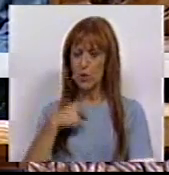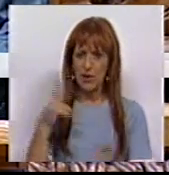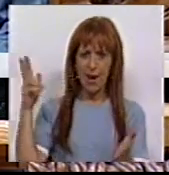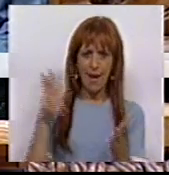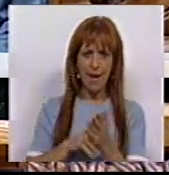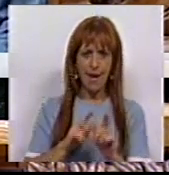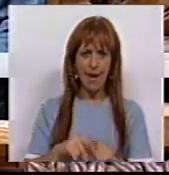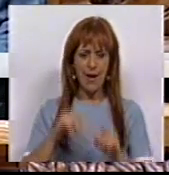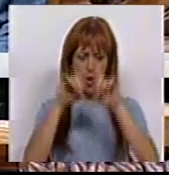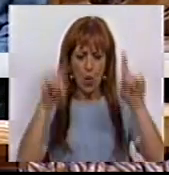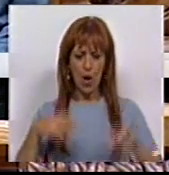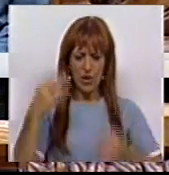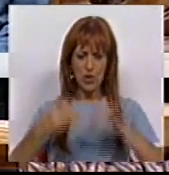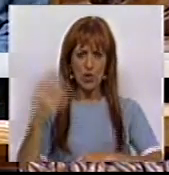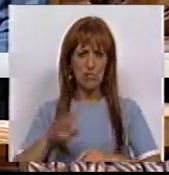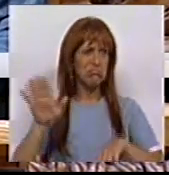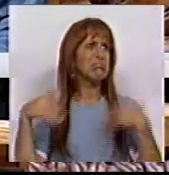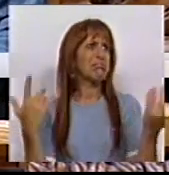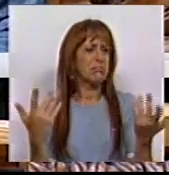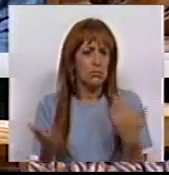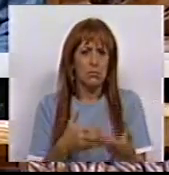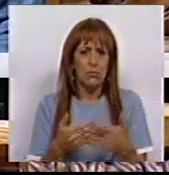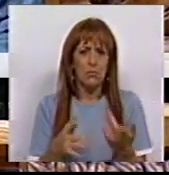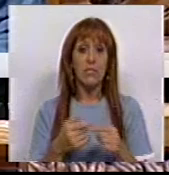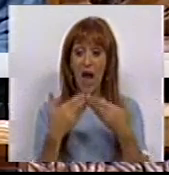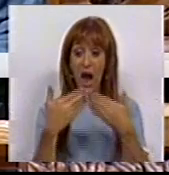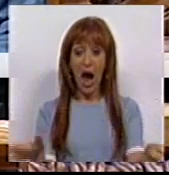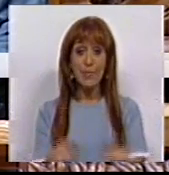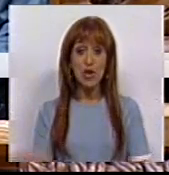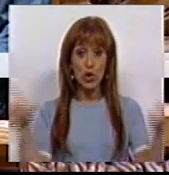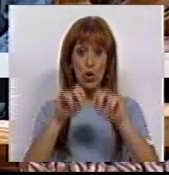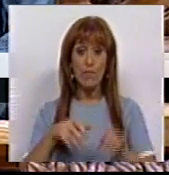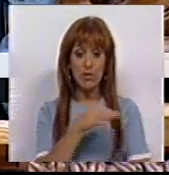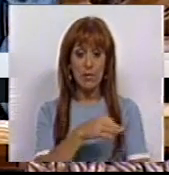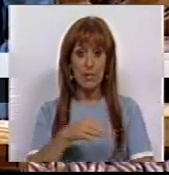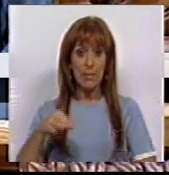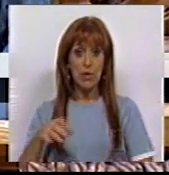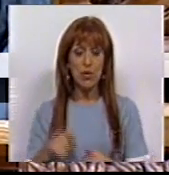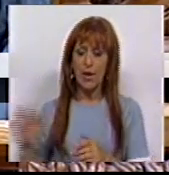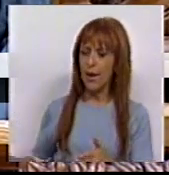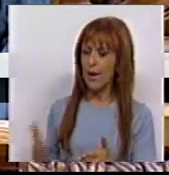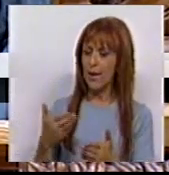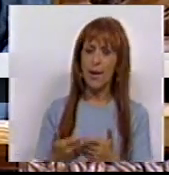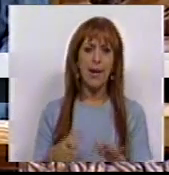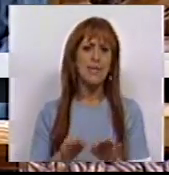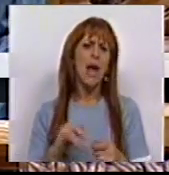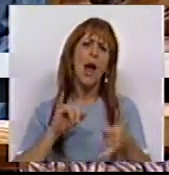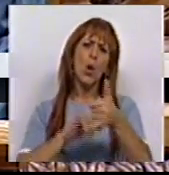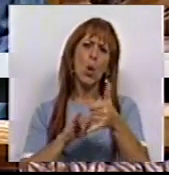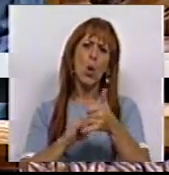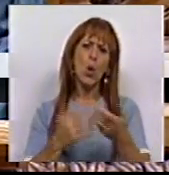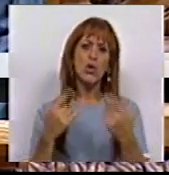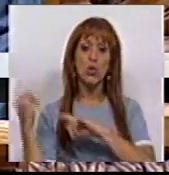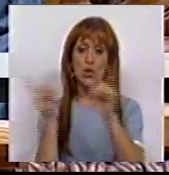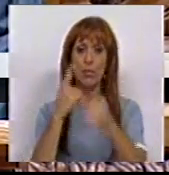aprovou o quadro jurídico, seja lá o que isso for, que abre a porta às novas PPPs, apresentadas como concessões